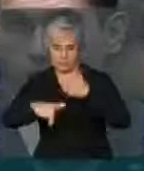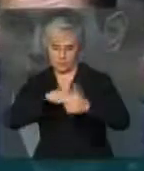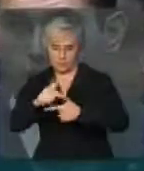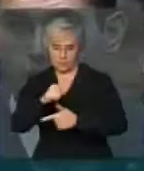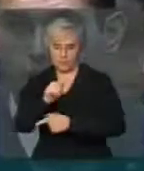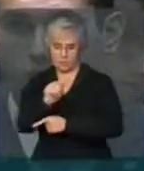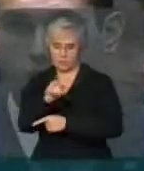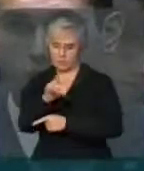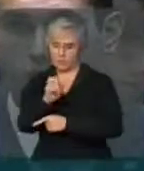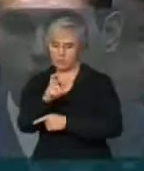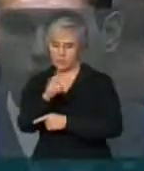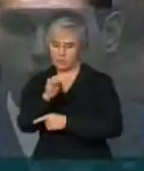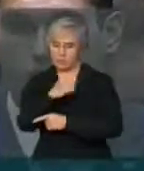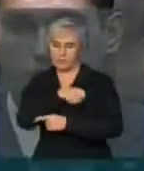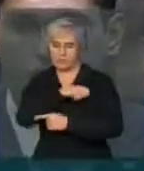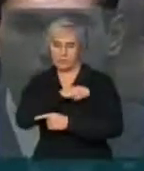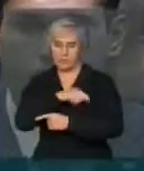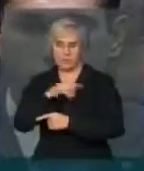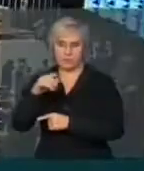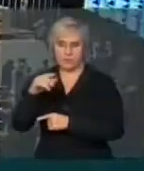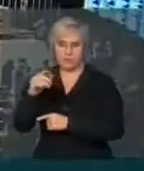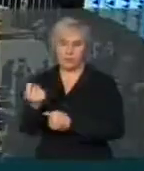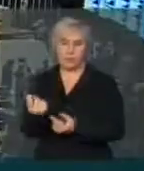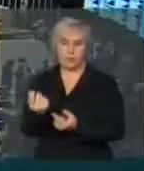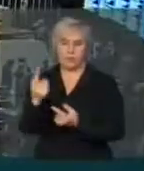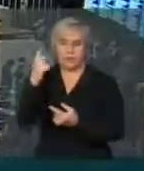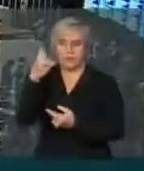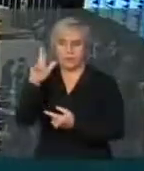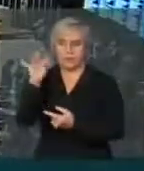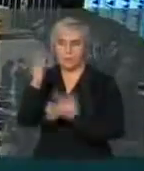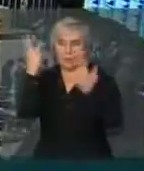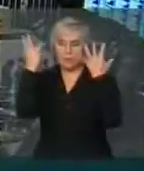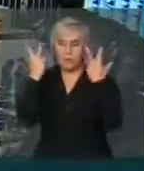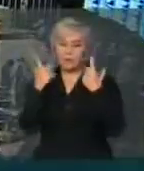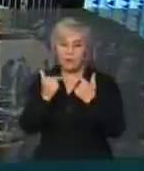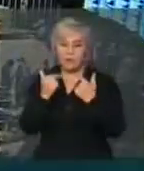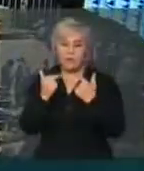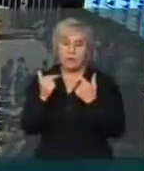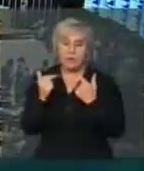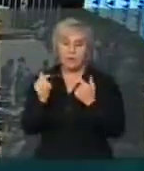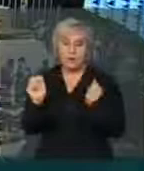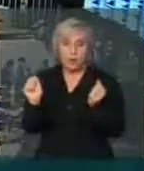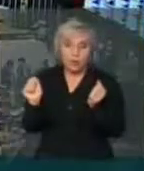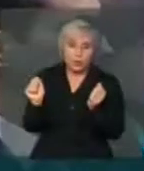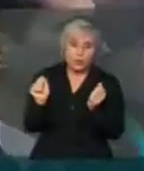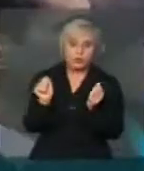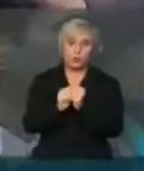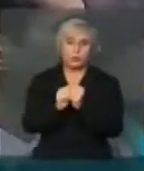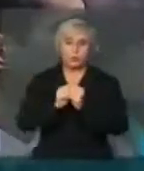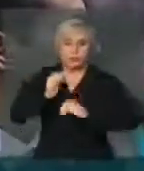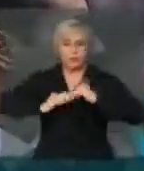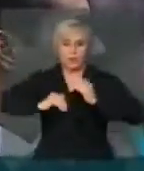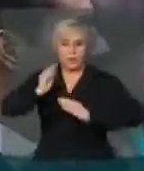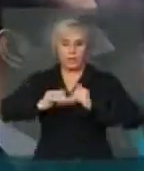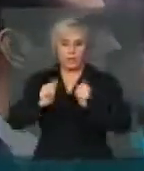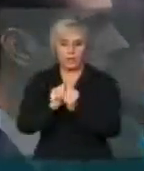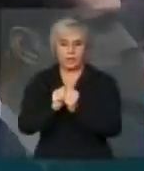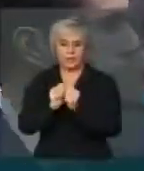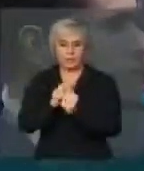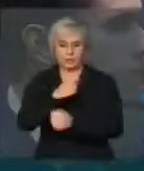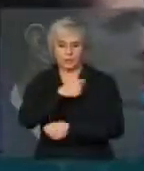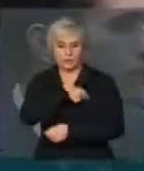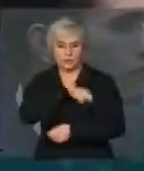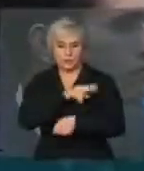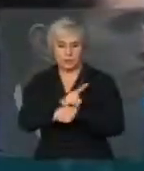fiscais da Receita Federal que juntou na nova carreira com os auditores da